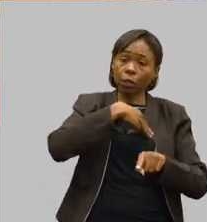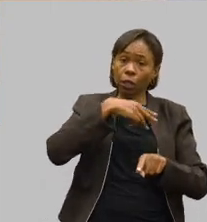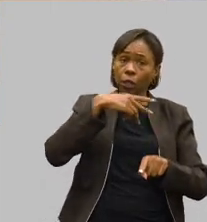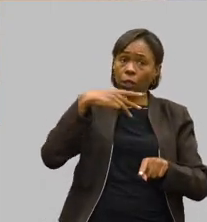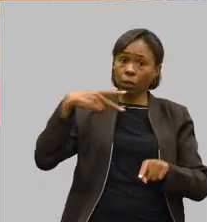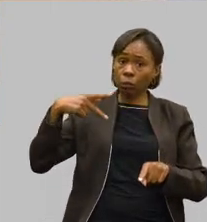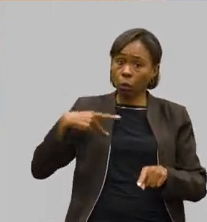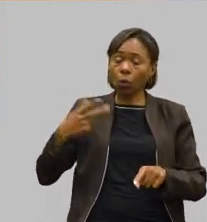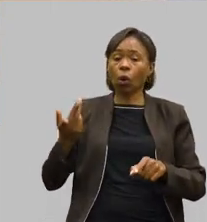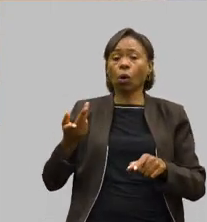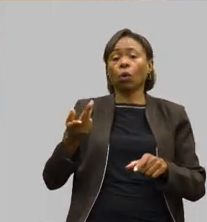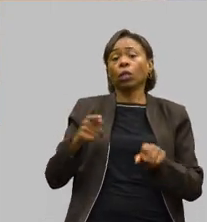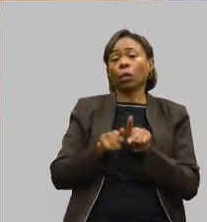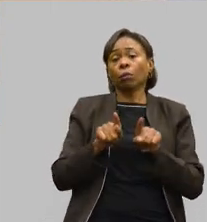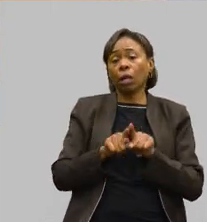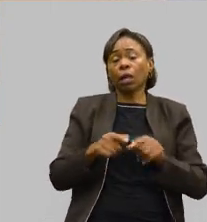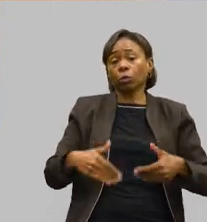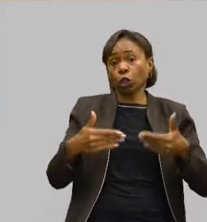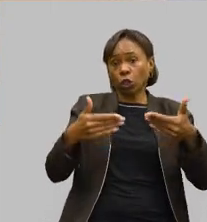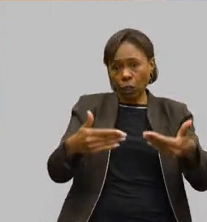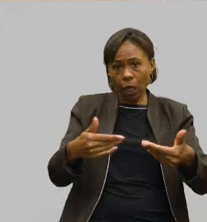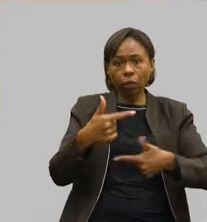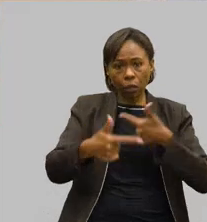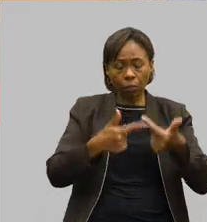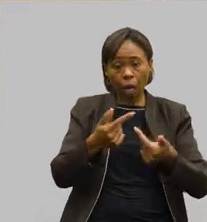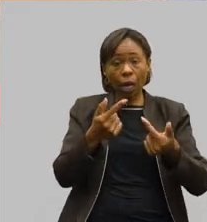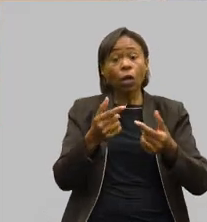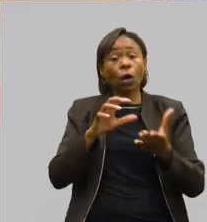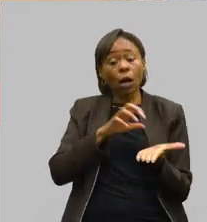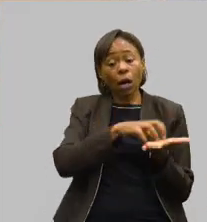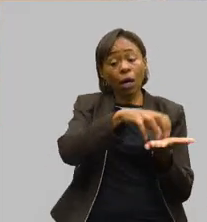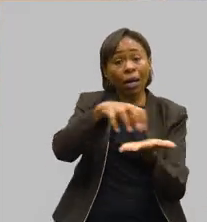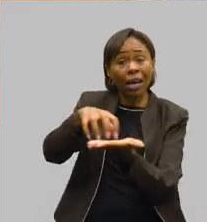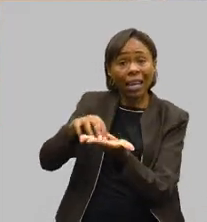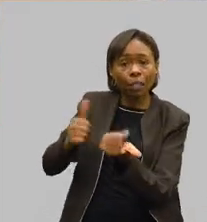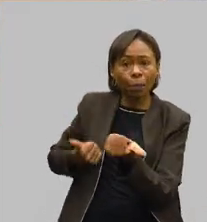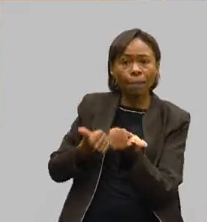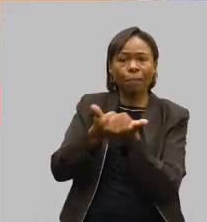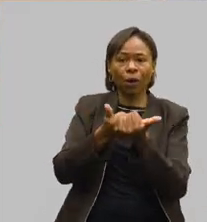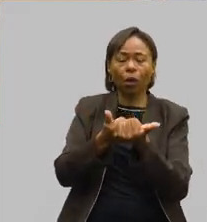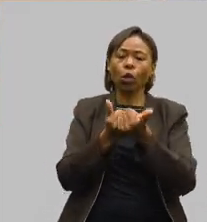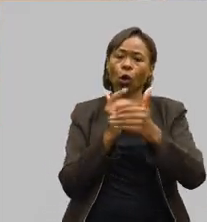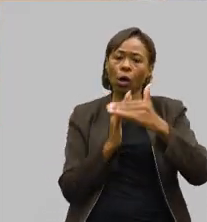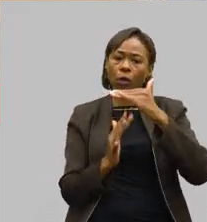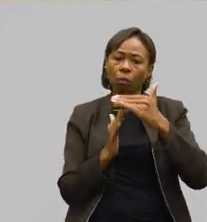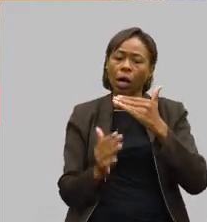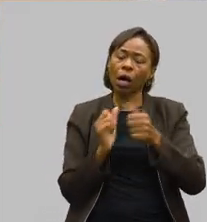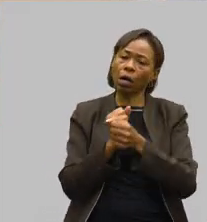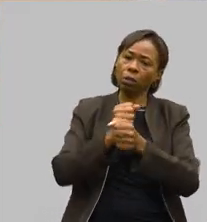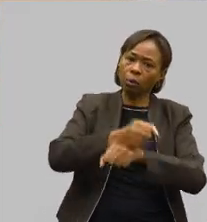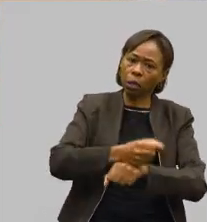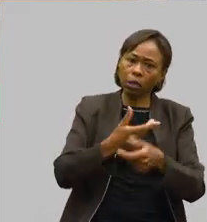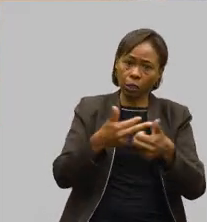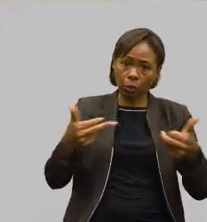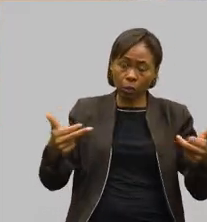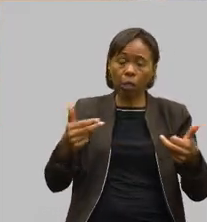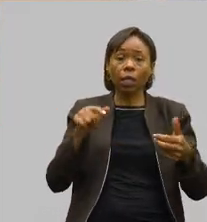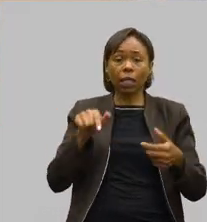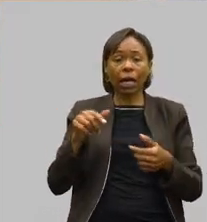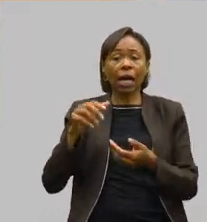MPT, auxílio à articulação em rede de apoio a essas vítimas, referenciando adequadamente a assistência social